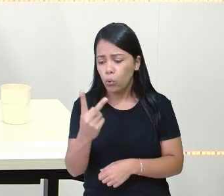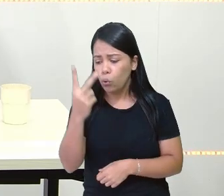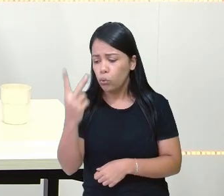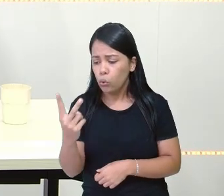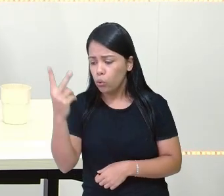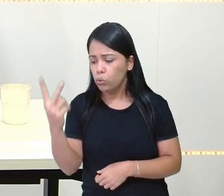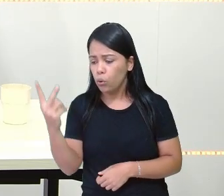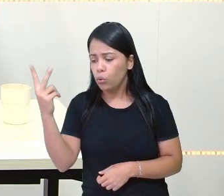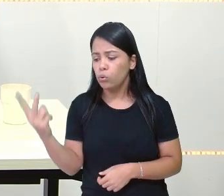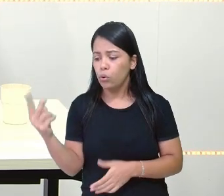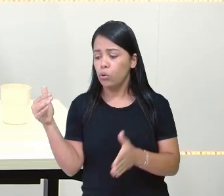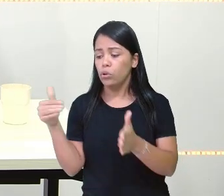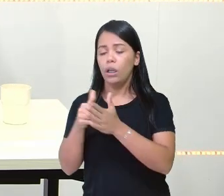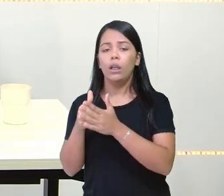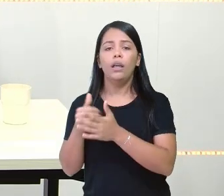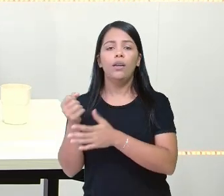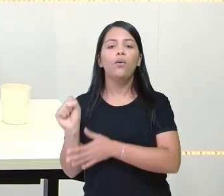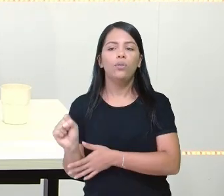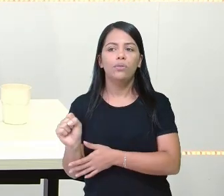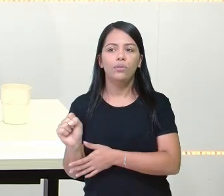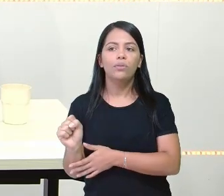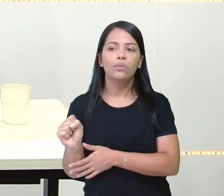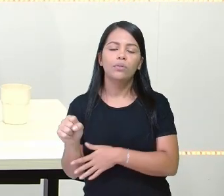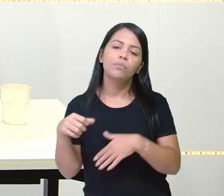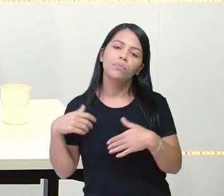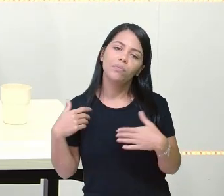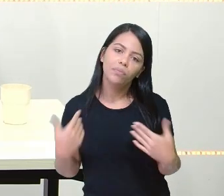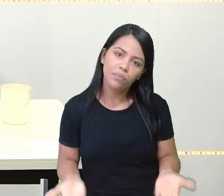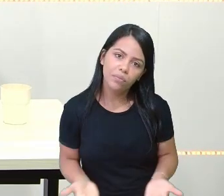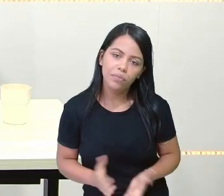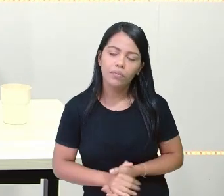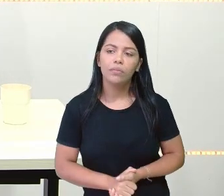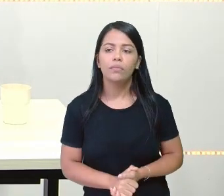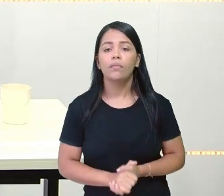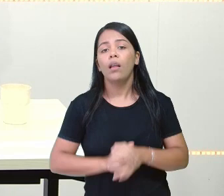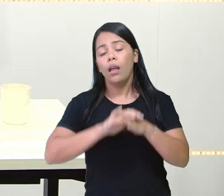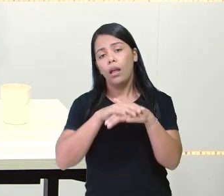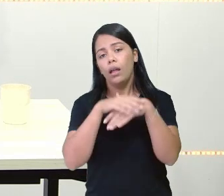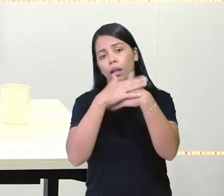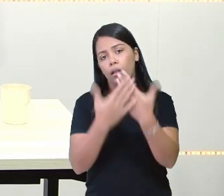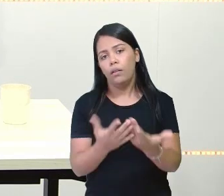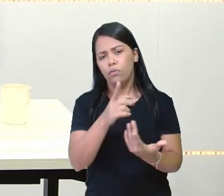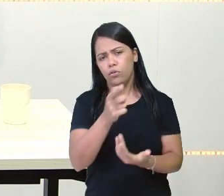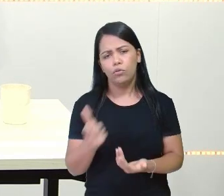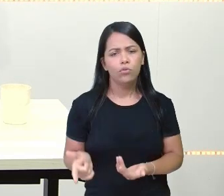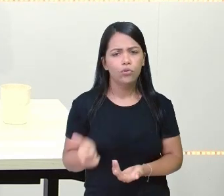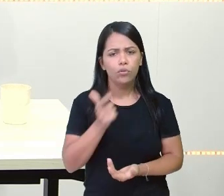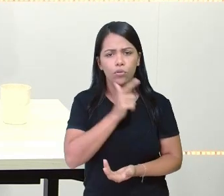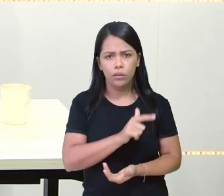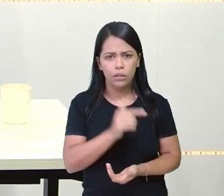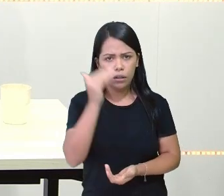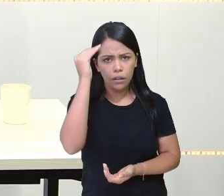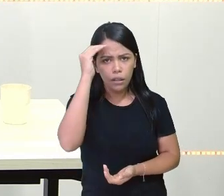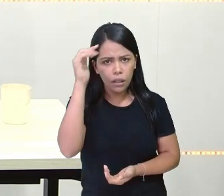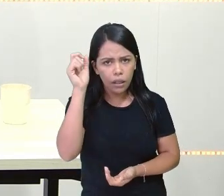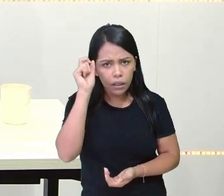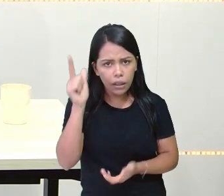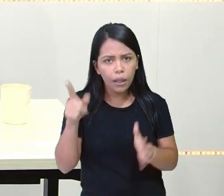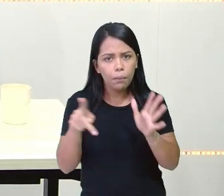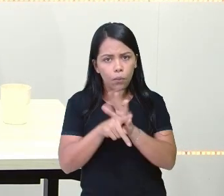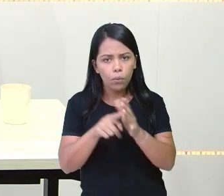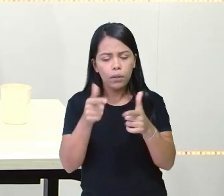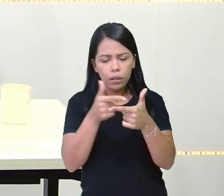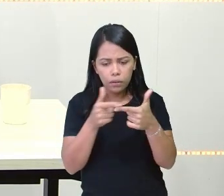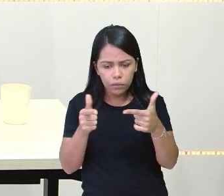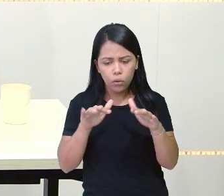exatamente o resultado que deu aqui em cada copinho desse. Conseguiram entender essa ideia, né, da divisão?